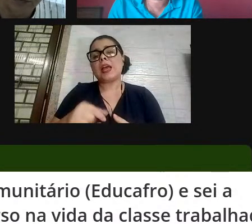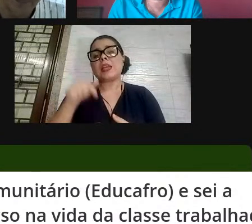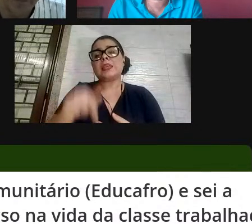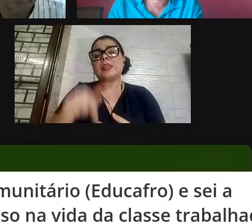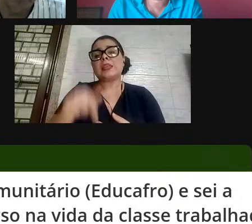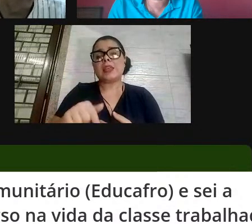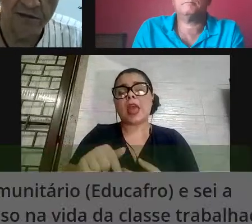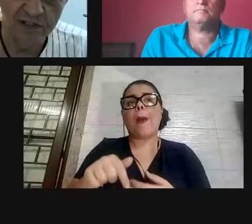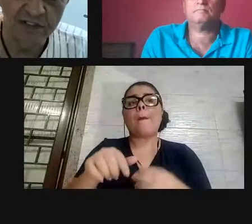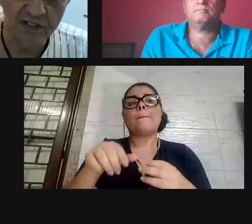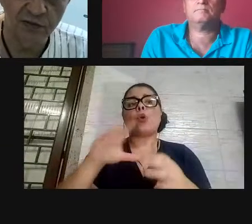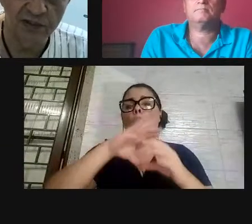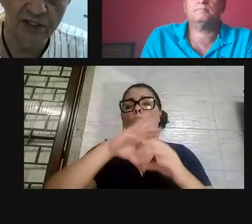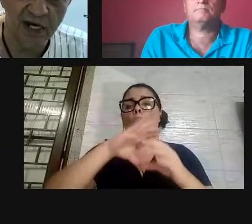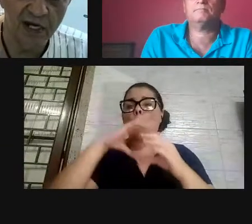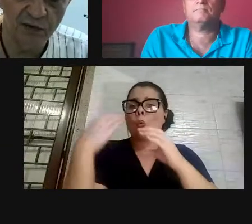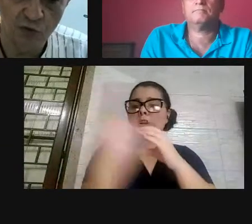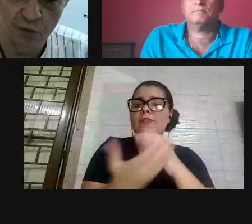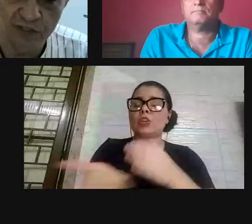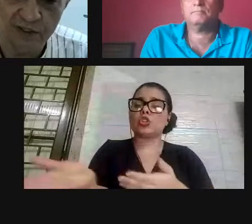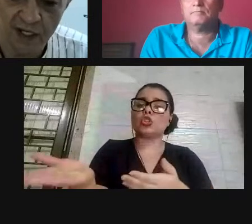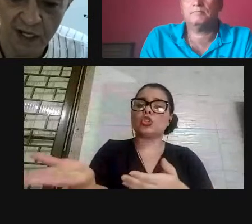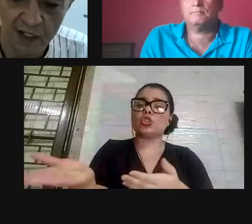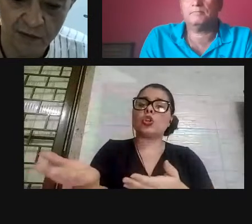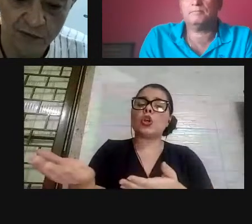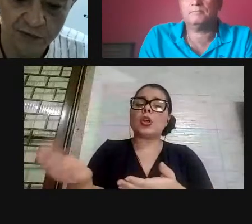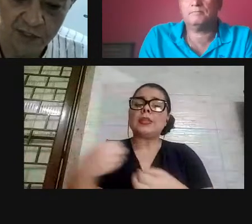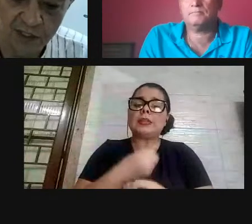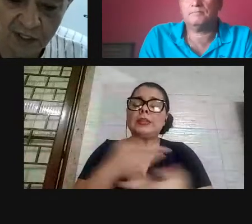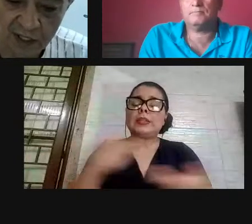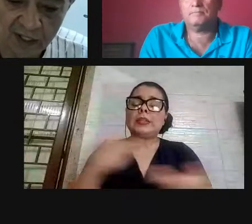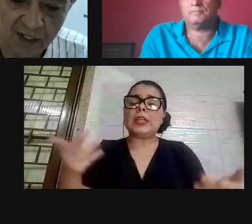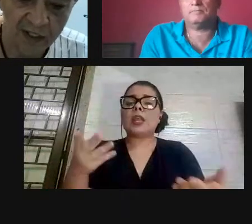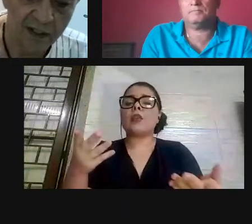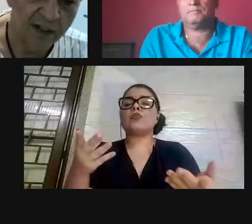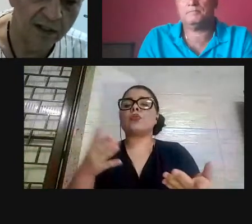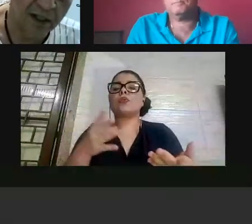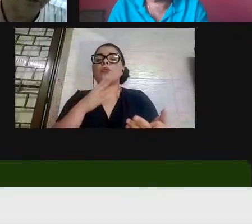ensinamentos, vamos dizer assim, solidários, comunitários,